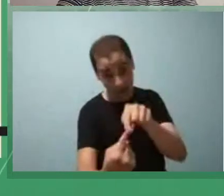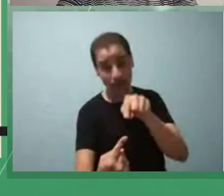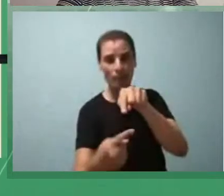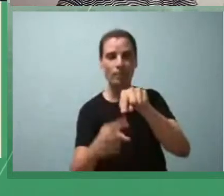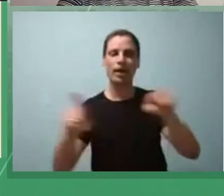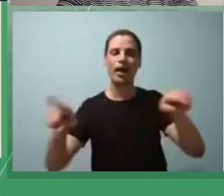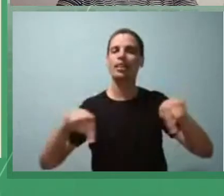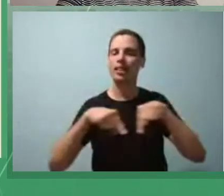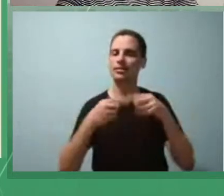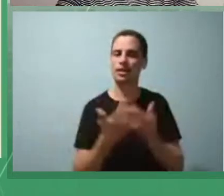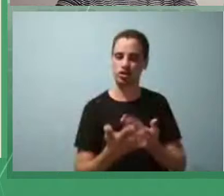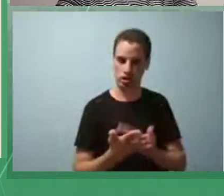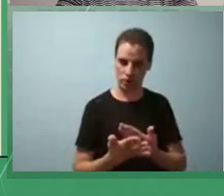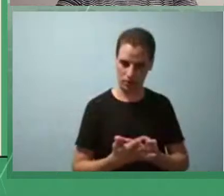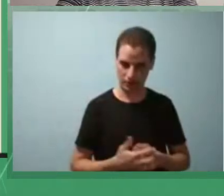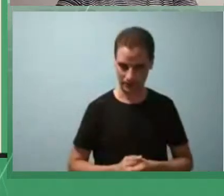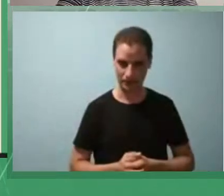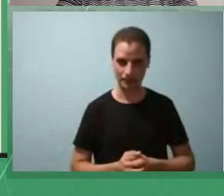favor